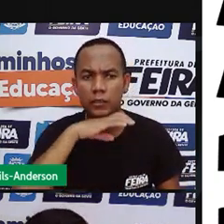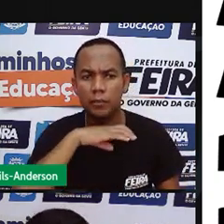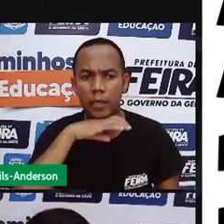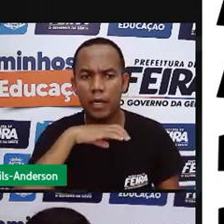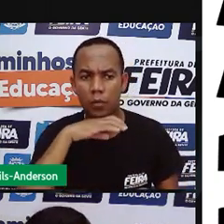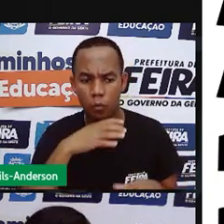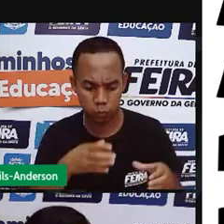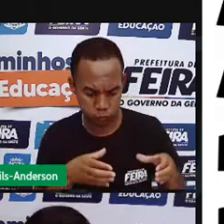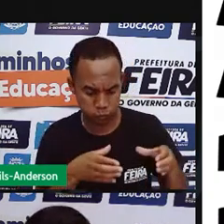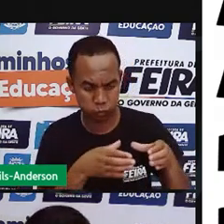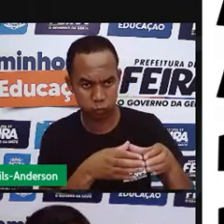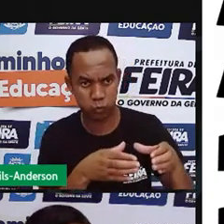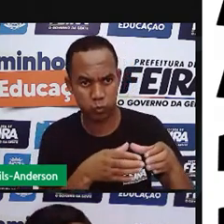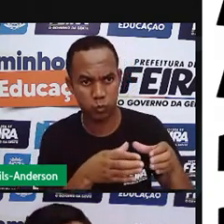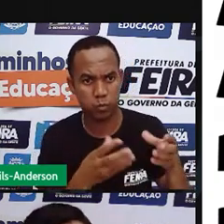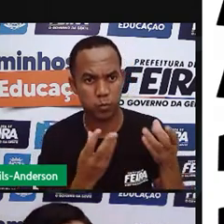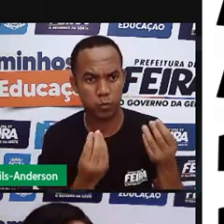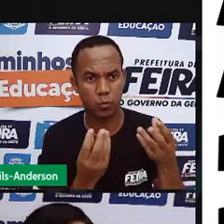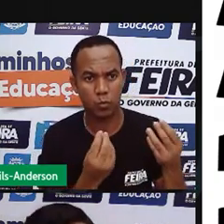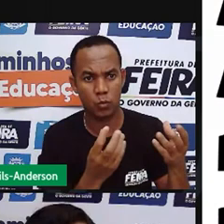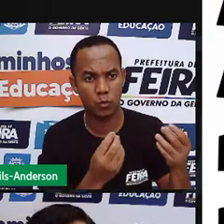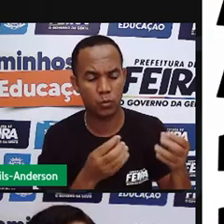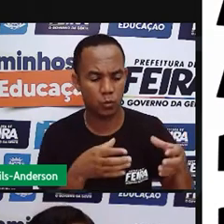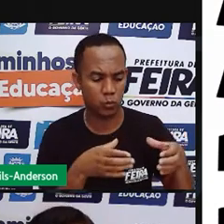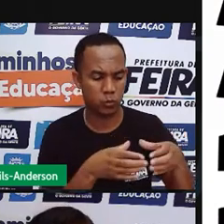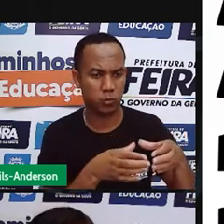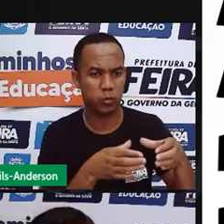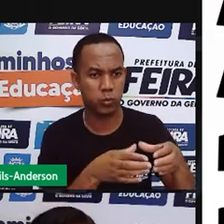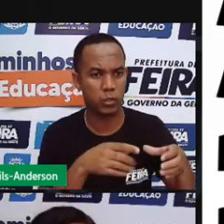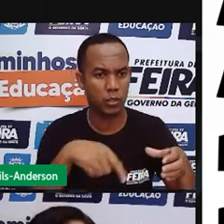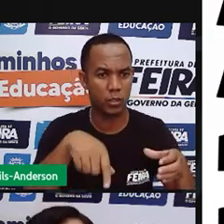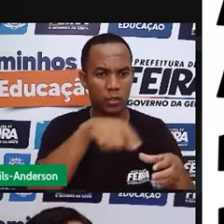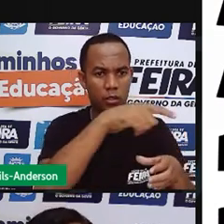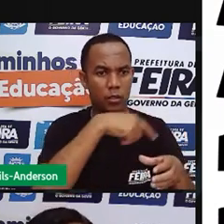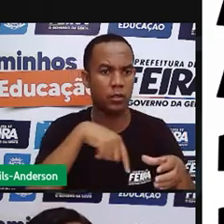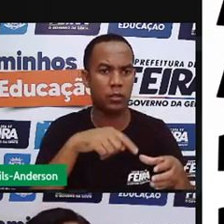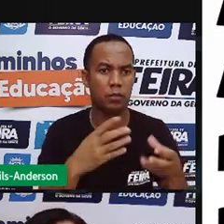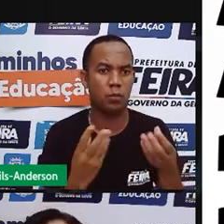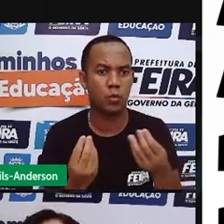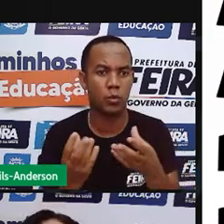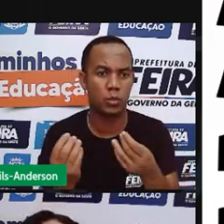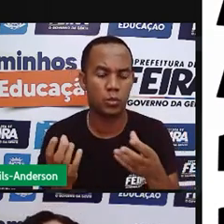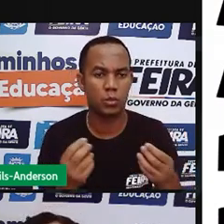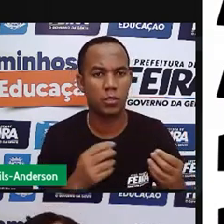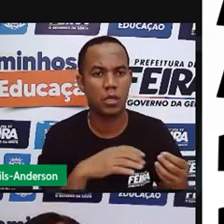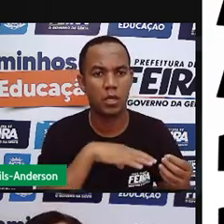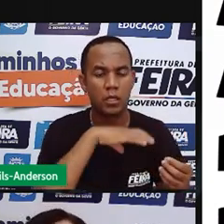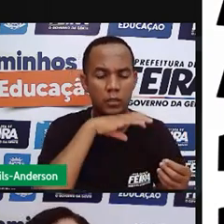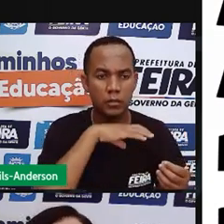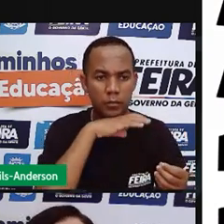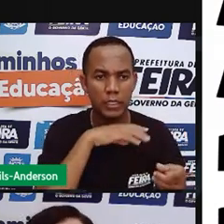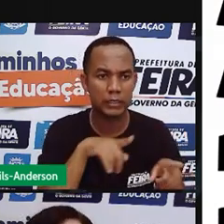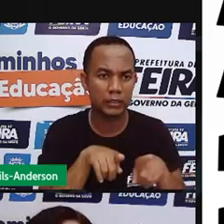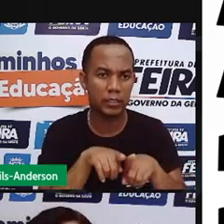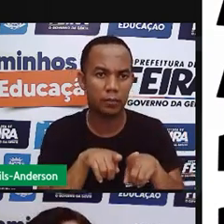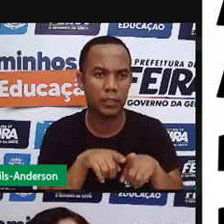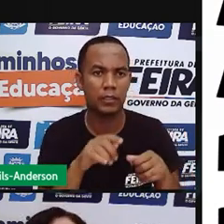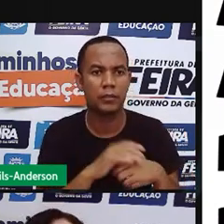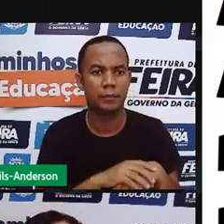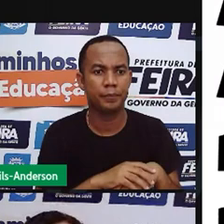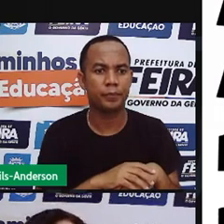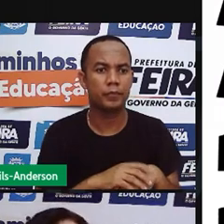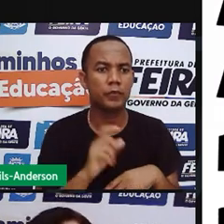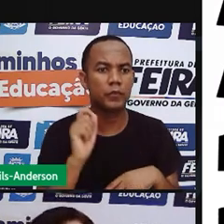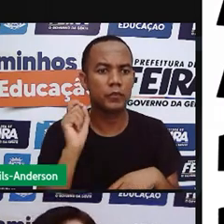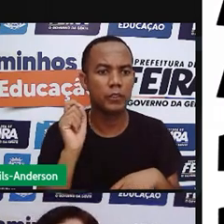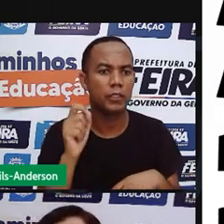grupo, né? No seu grupo, no coletivo, assim, muitos animais. E que viram uma atividade